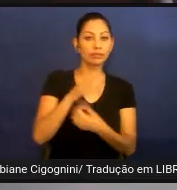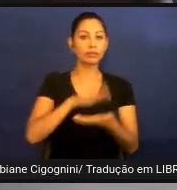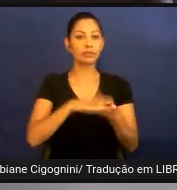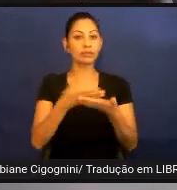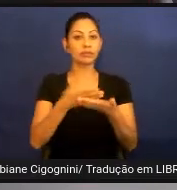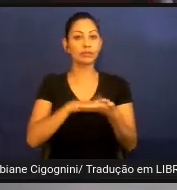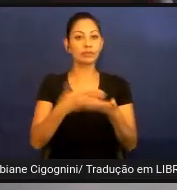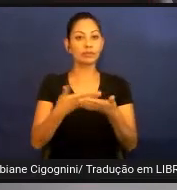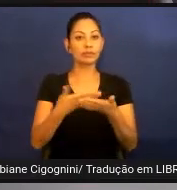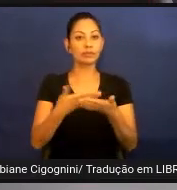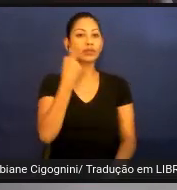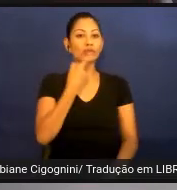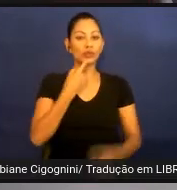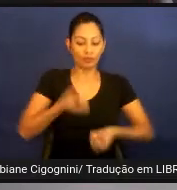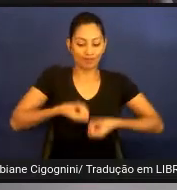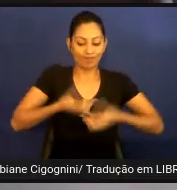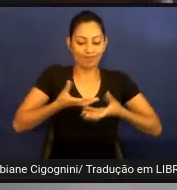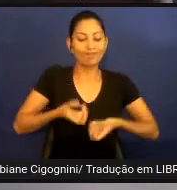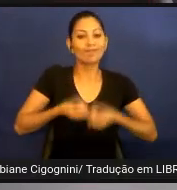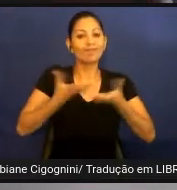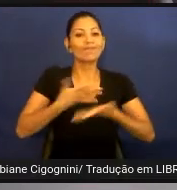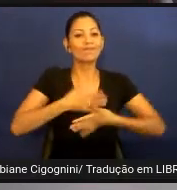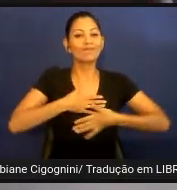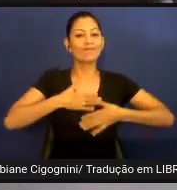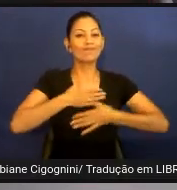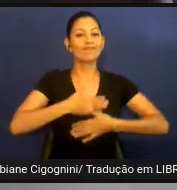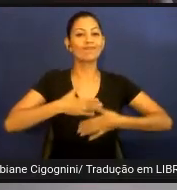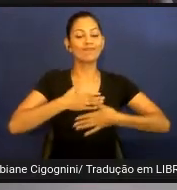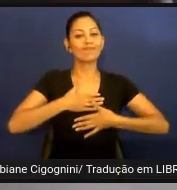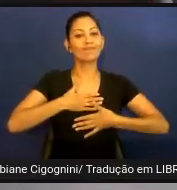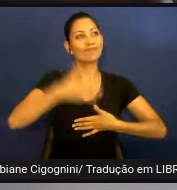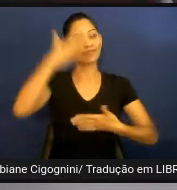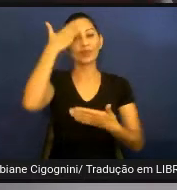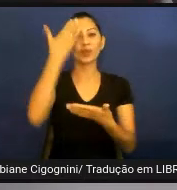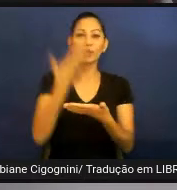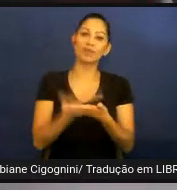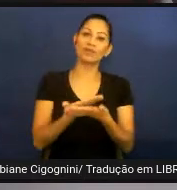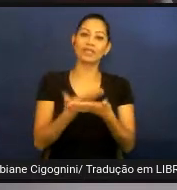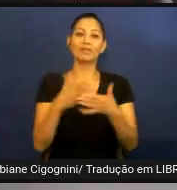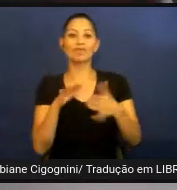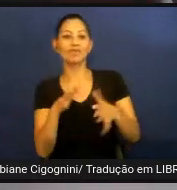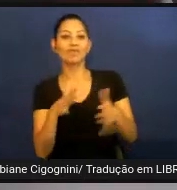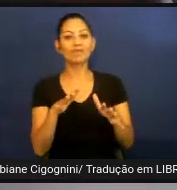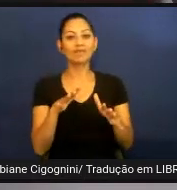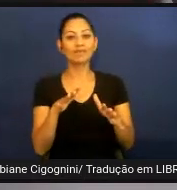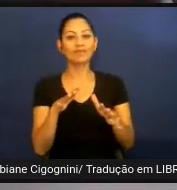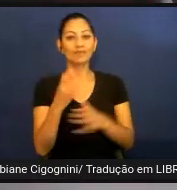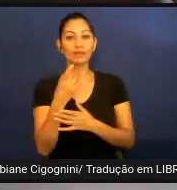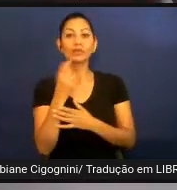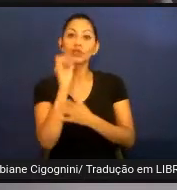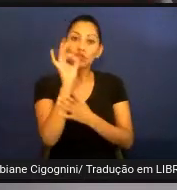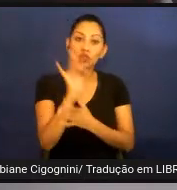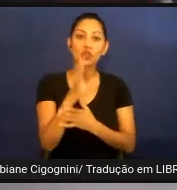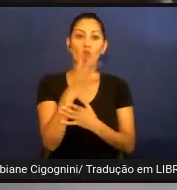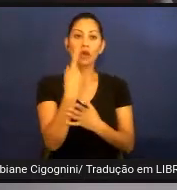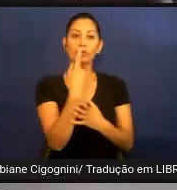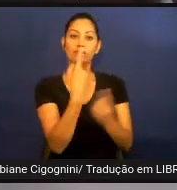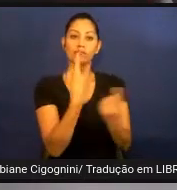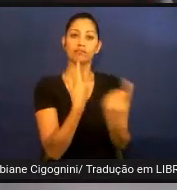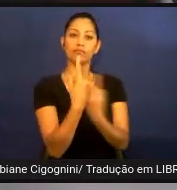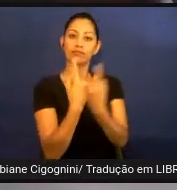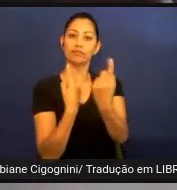surdo não vai ter a mesma confiança que ele teria se ele estivesse falando apenas com um psiquiatra ou psicólogo.